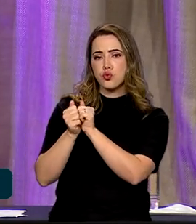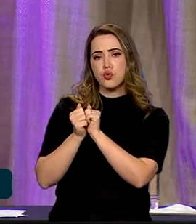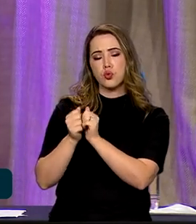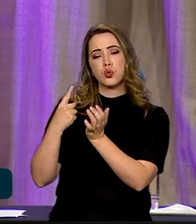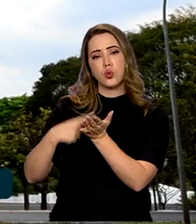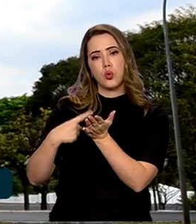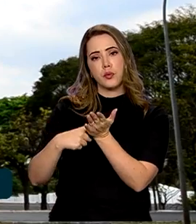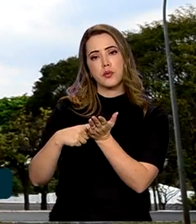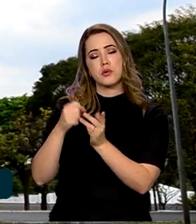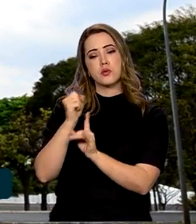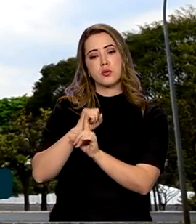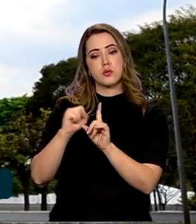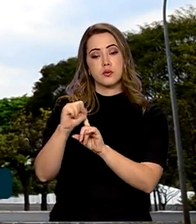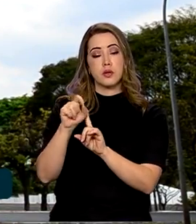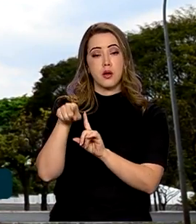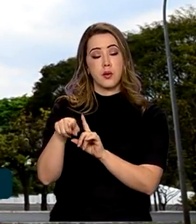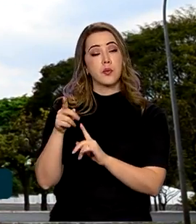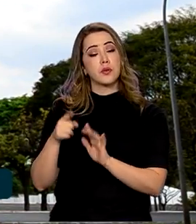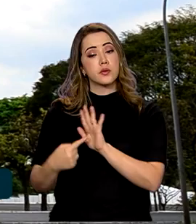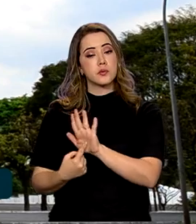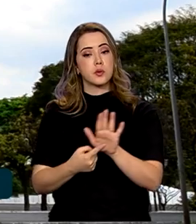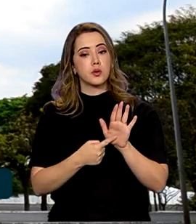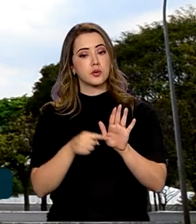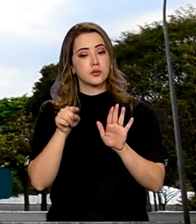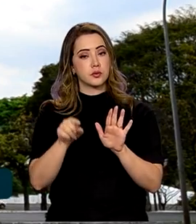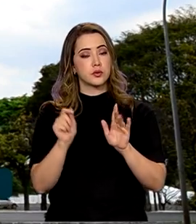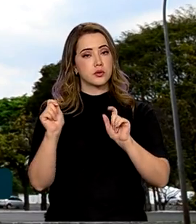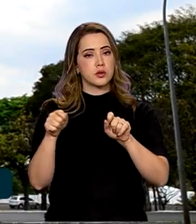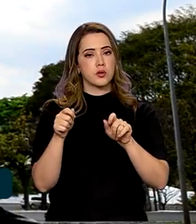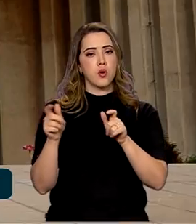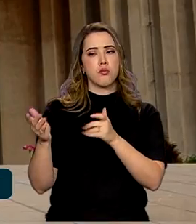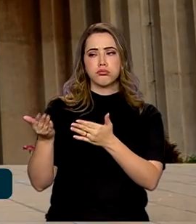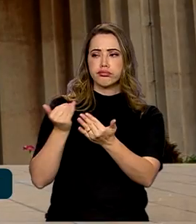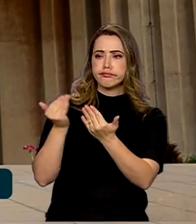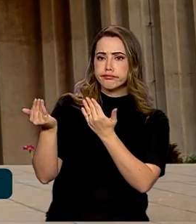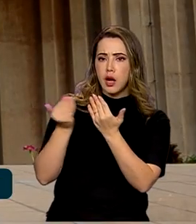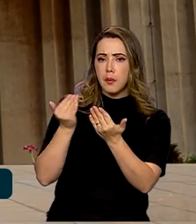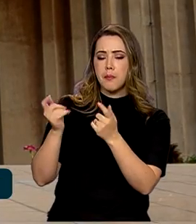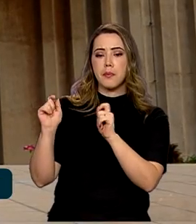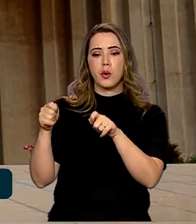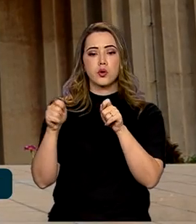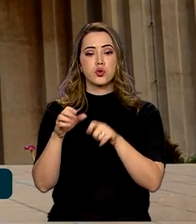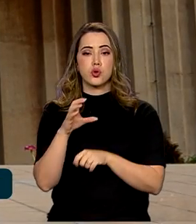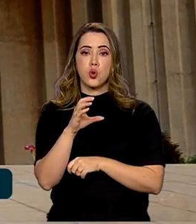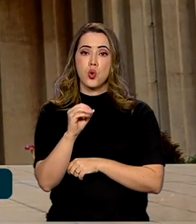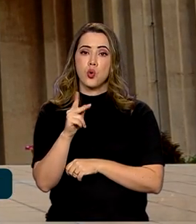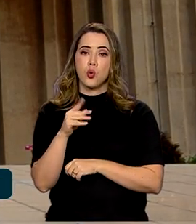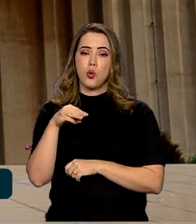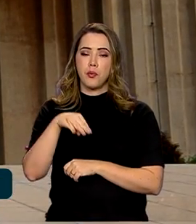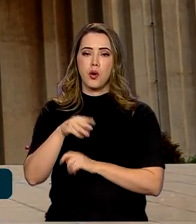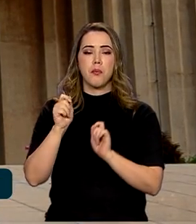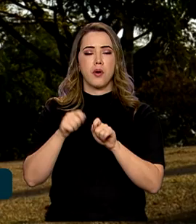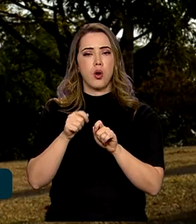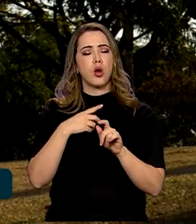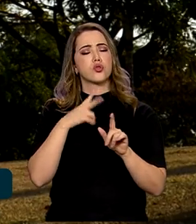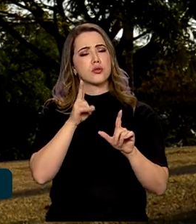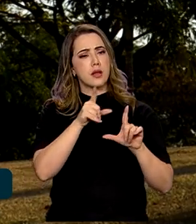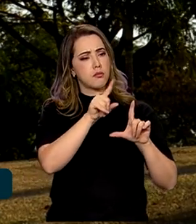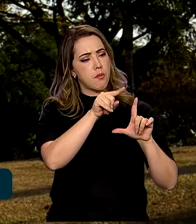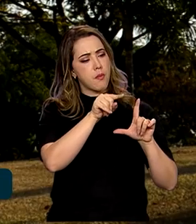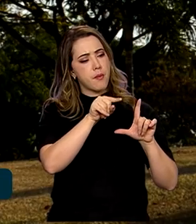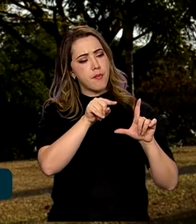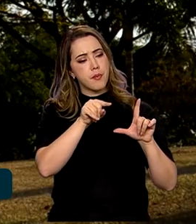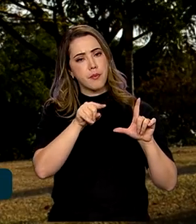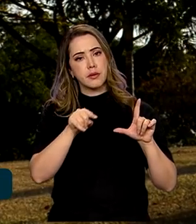Para ela, esse comportamento vai manter o espaço aberto para que o Copom continue a trajetória de